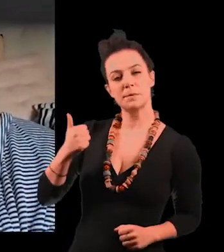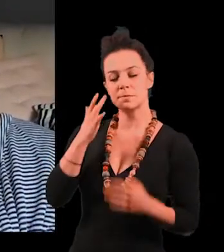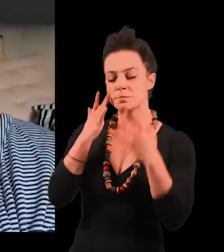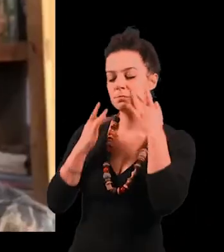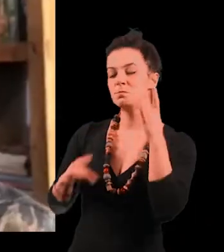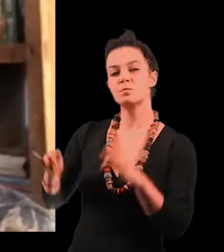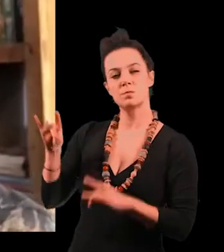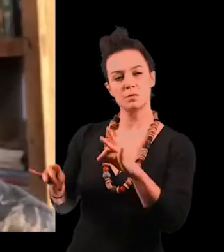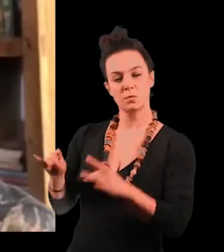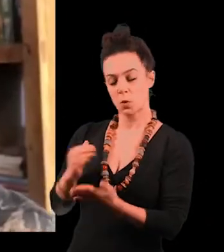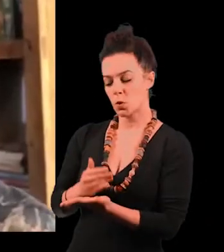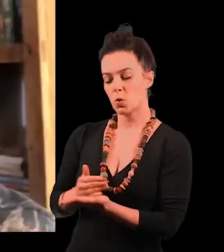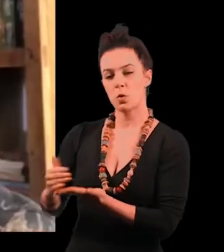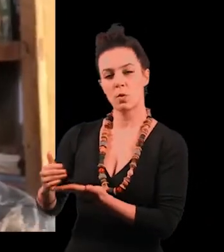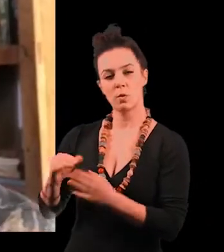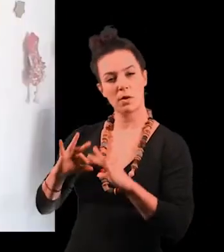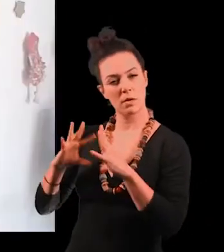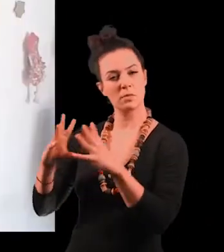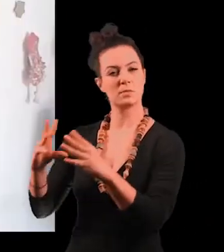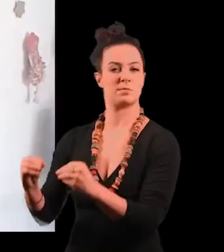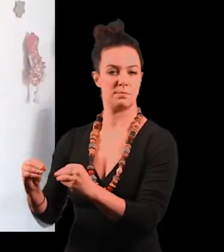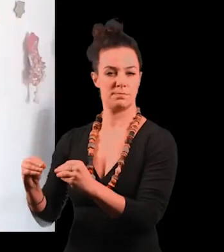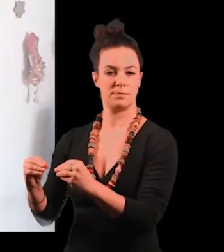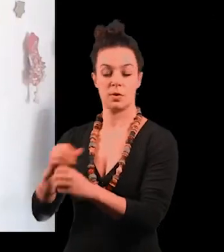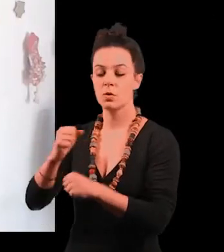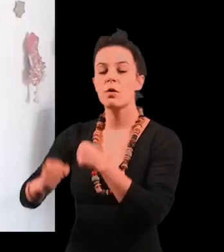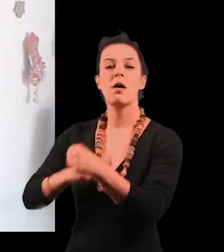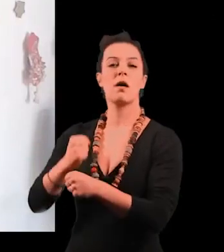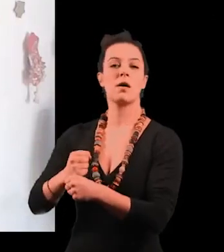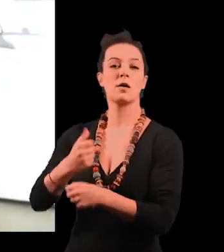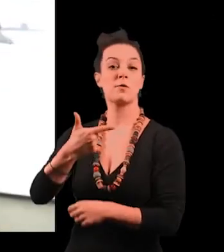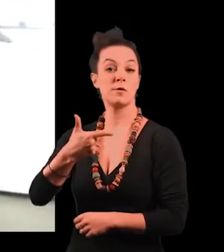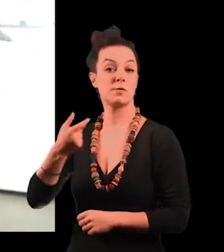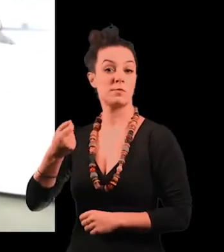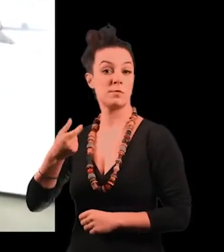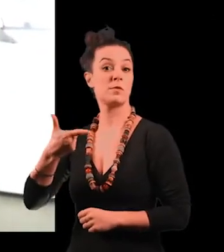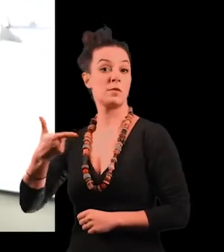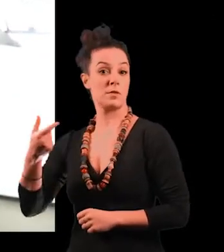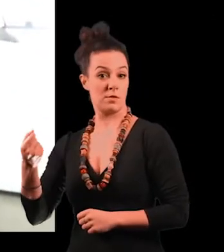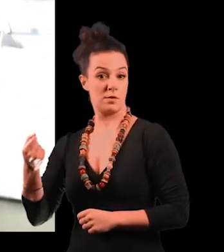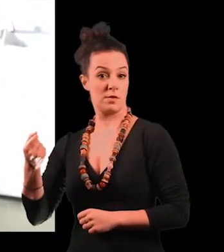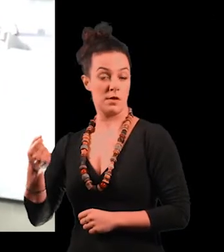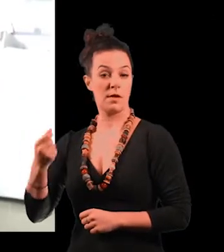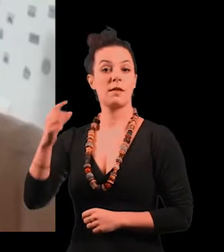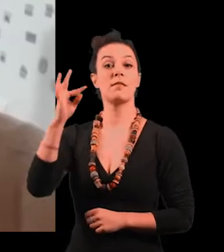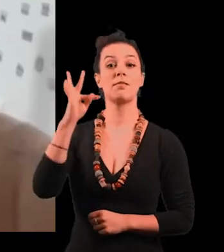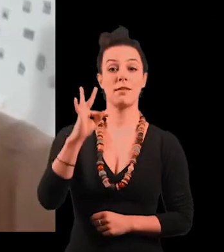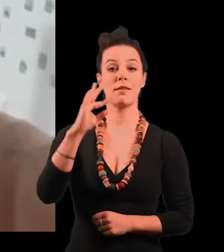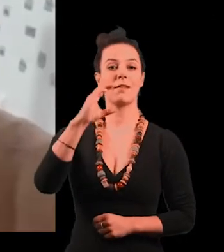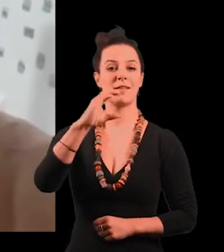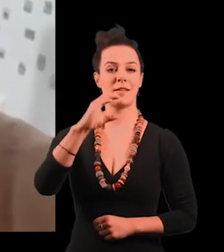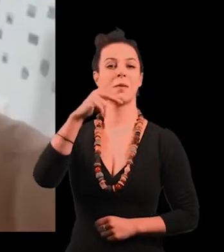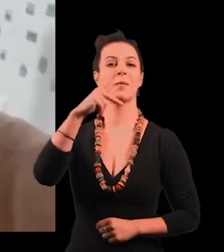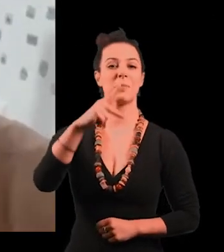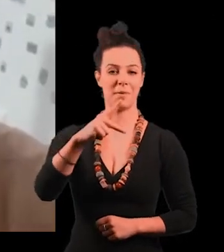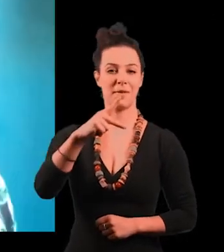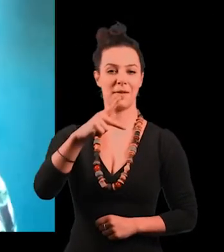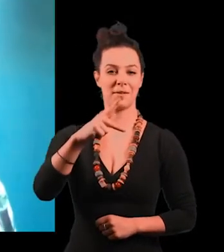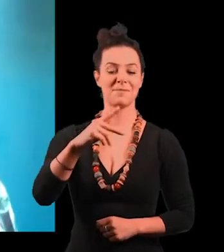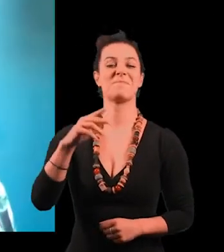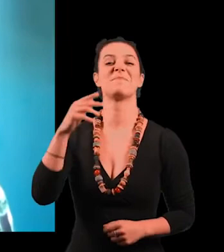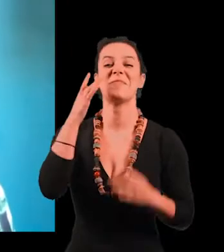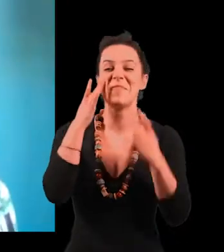original De uma montagem teatral Da peça Todo Mundo Edição 2020 do TCP Teatro de Comédia do